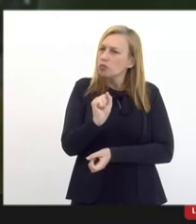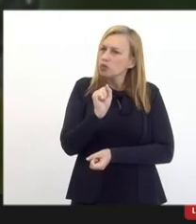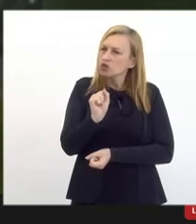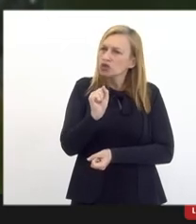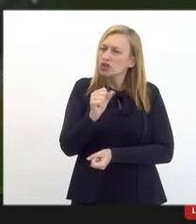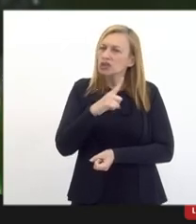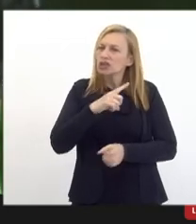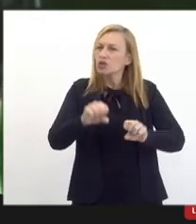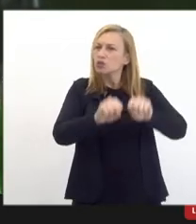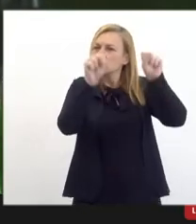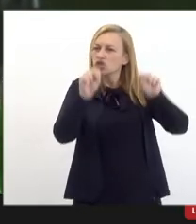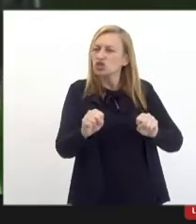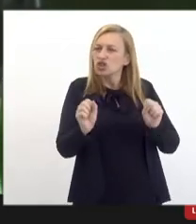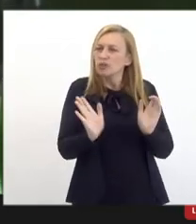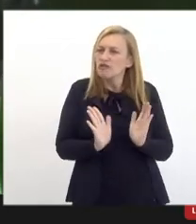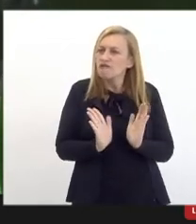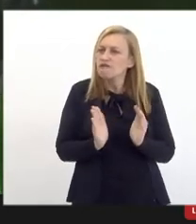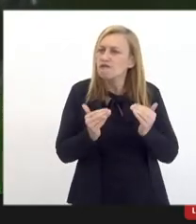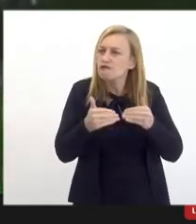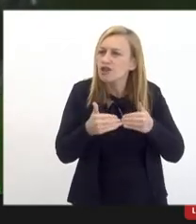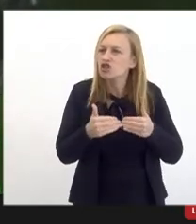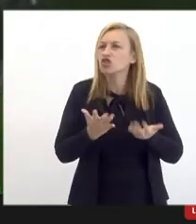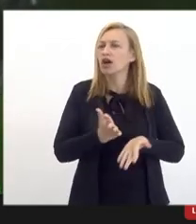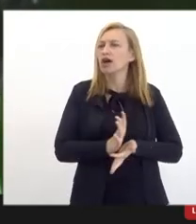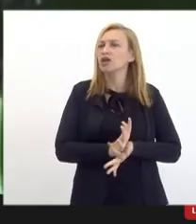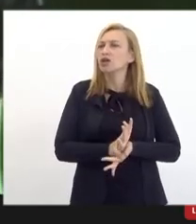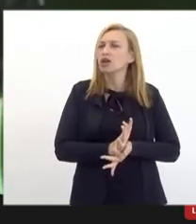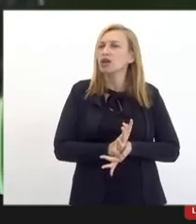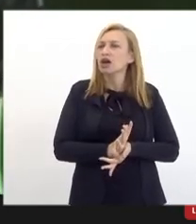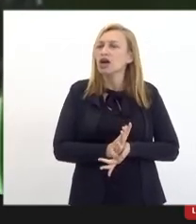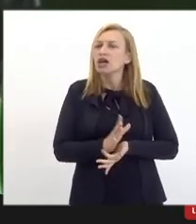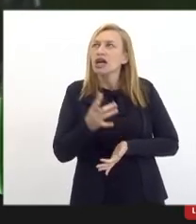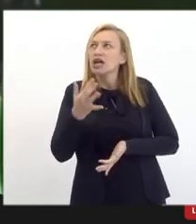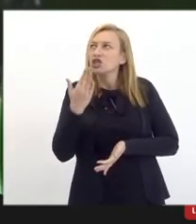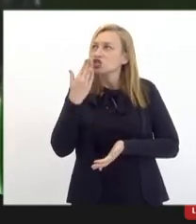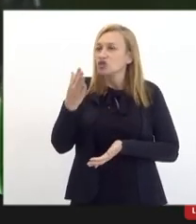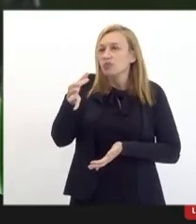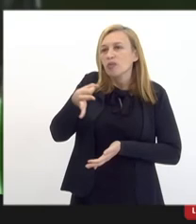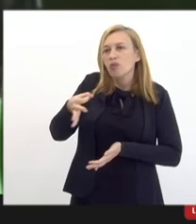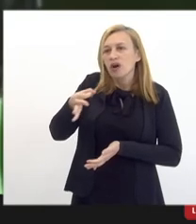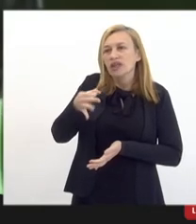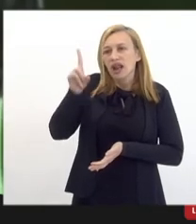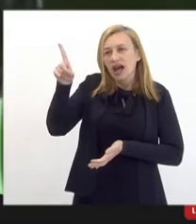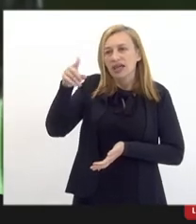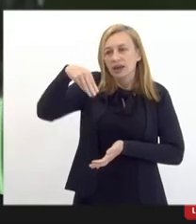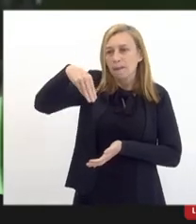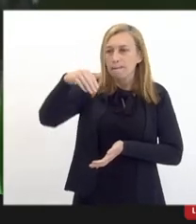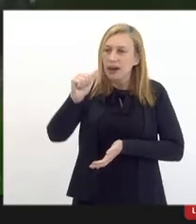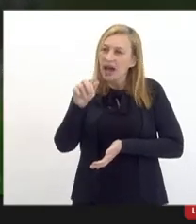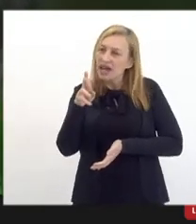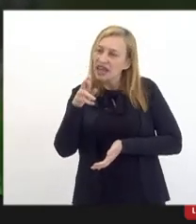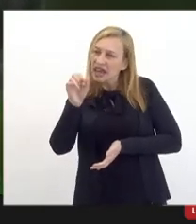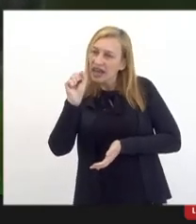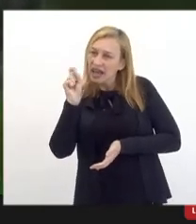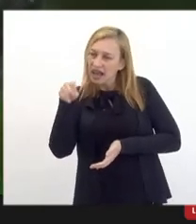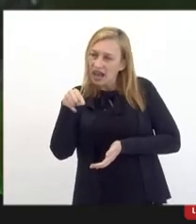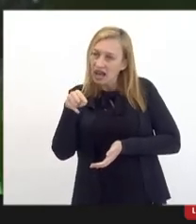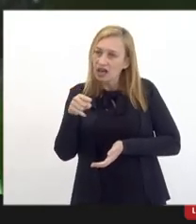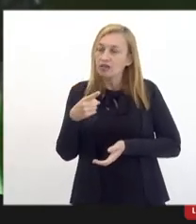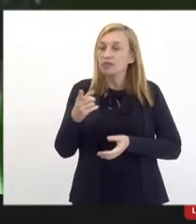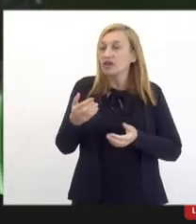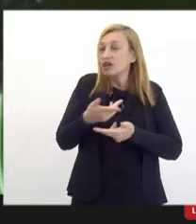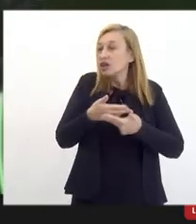ter um sistema fechado tipo a moeda lá de Maricá para fazer essas